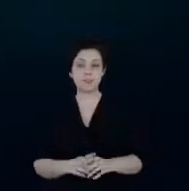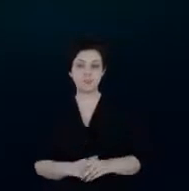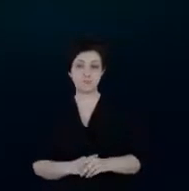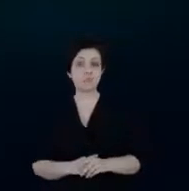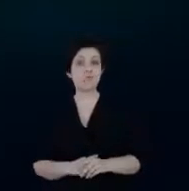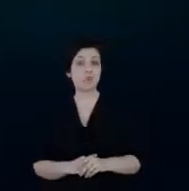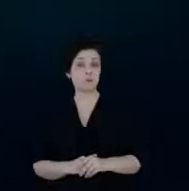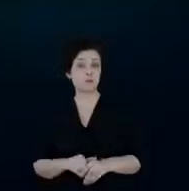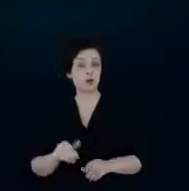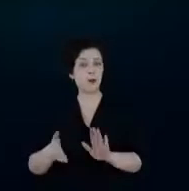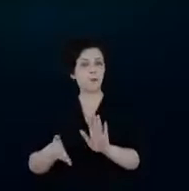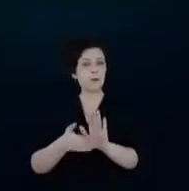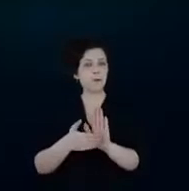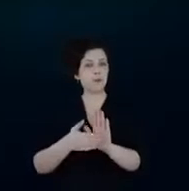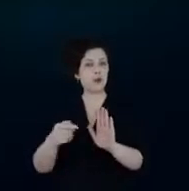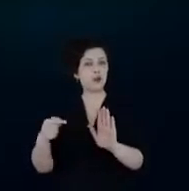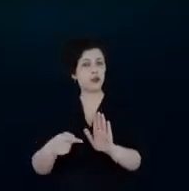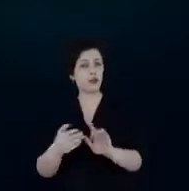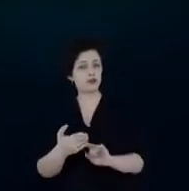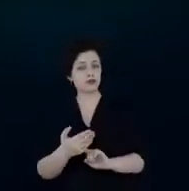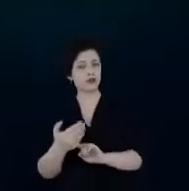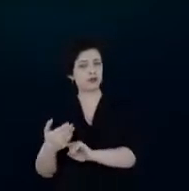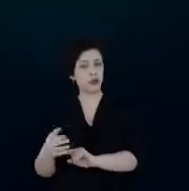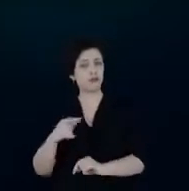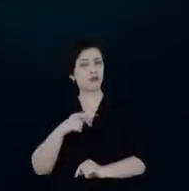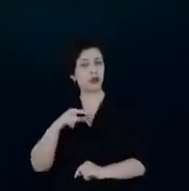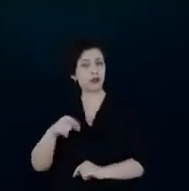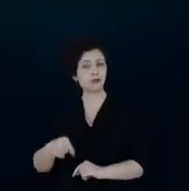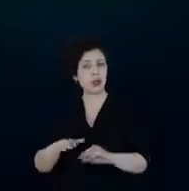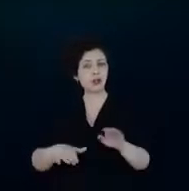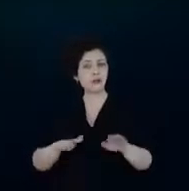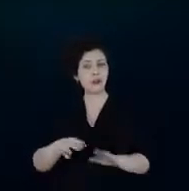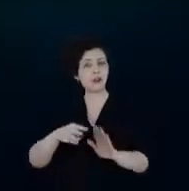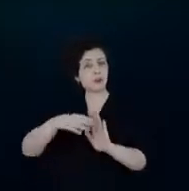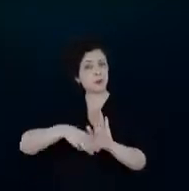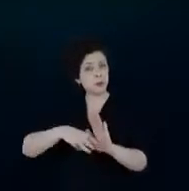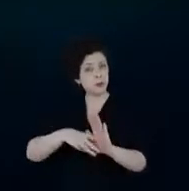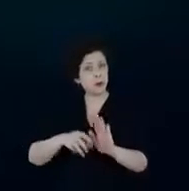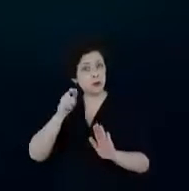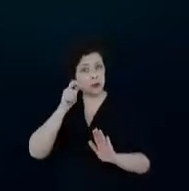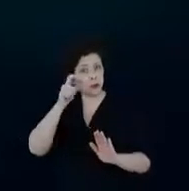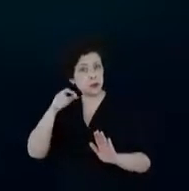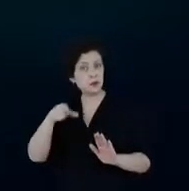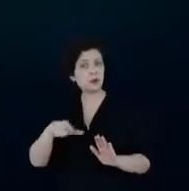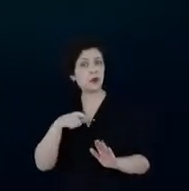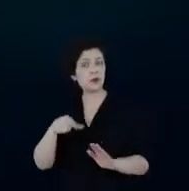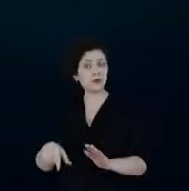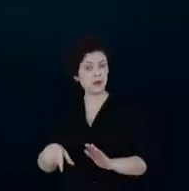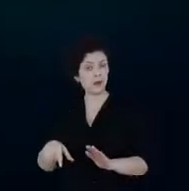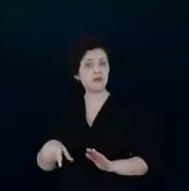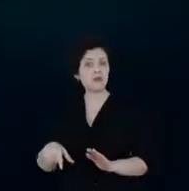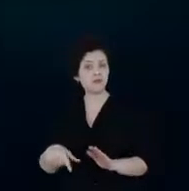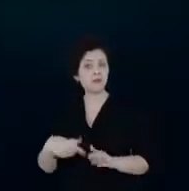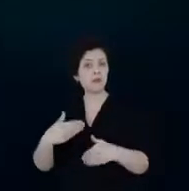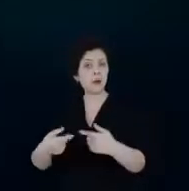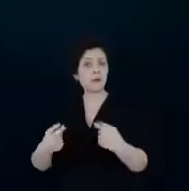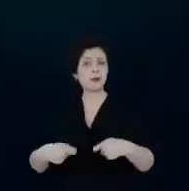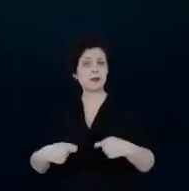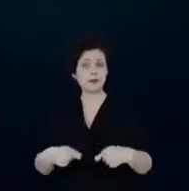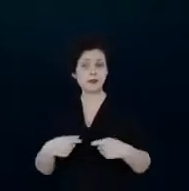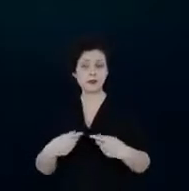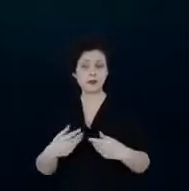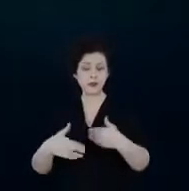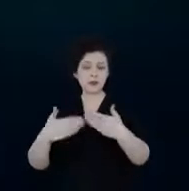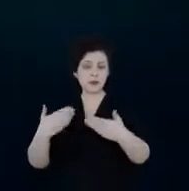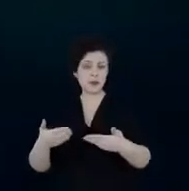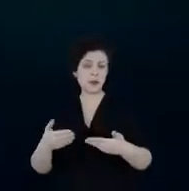uma proposta tecnológica, ou às vezes até metodológica também, que tem que desenvolver,